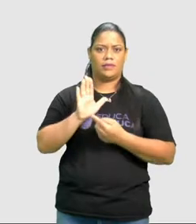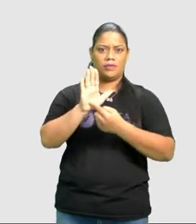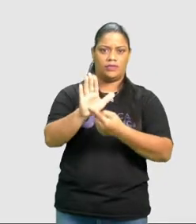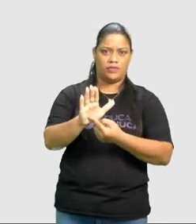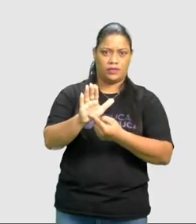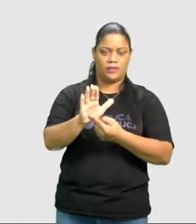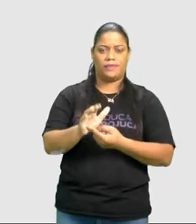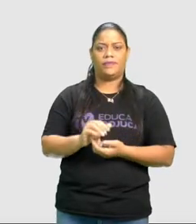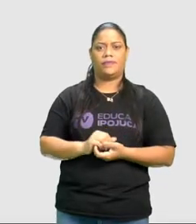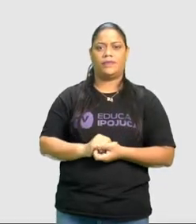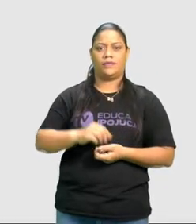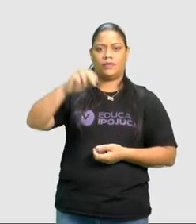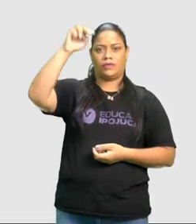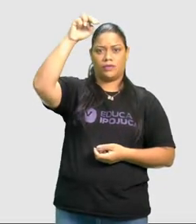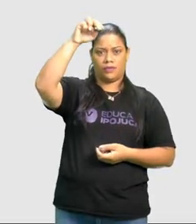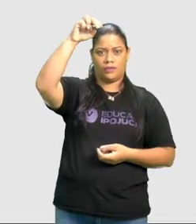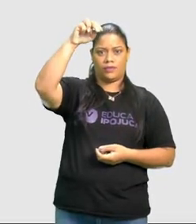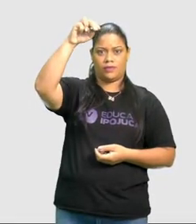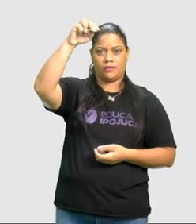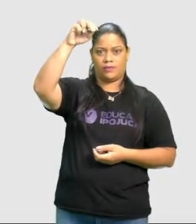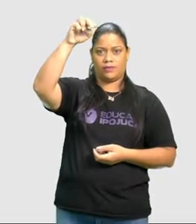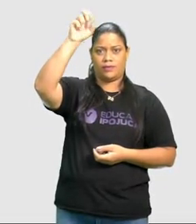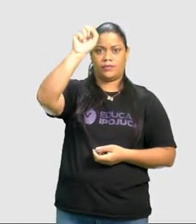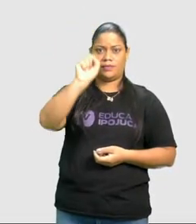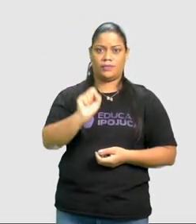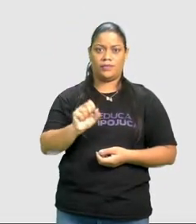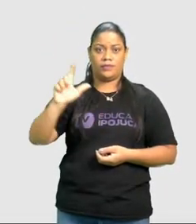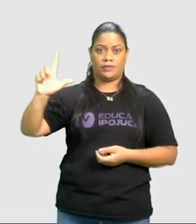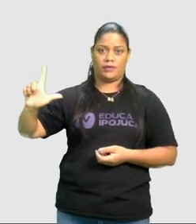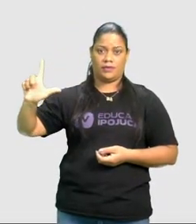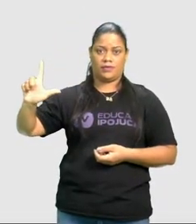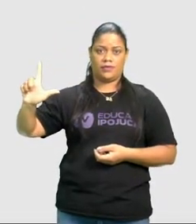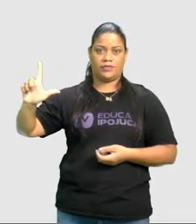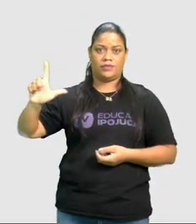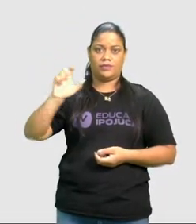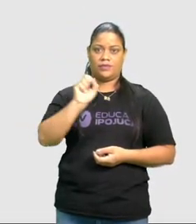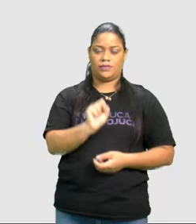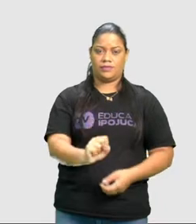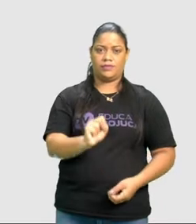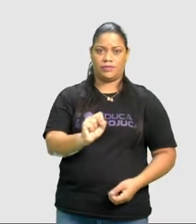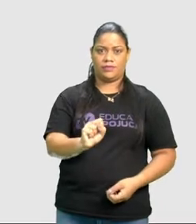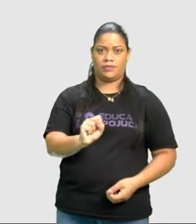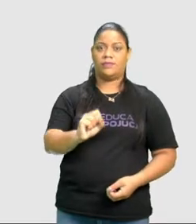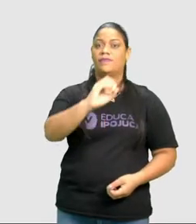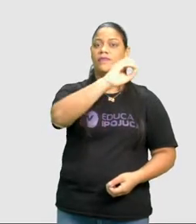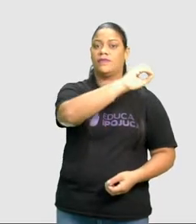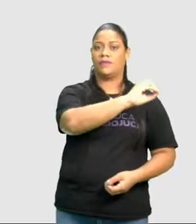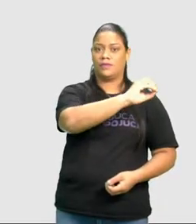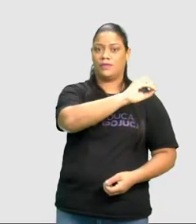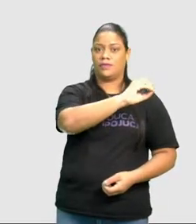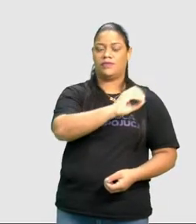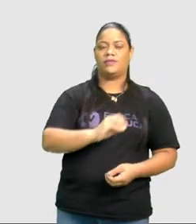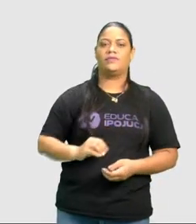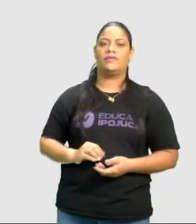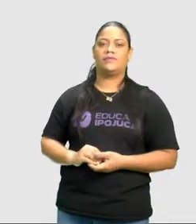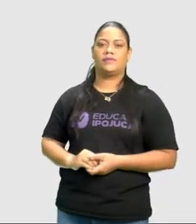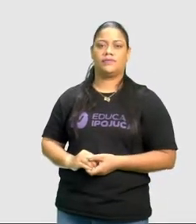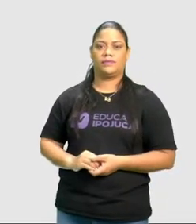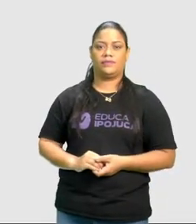indicar o M de norte, o L de leste, o S de sul e o O de oeste.